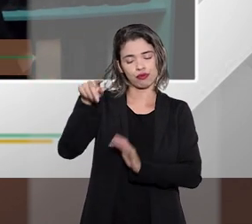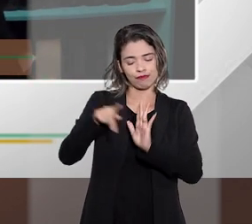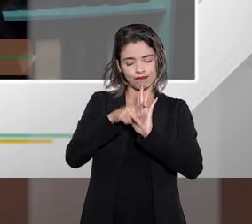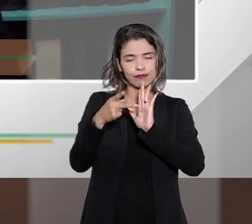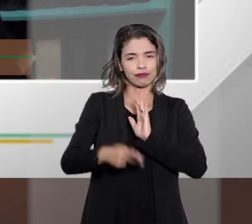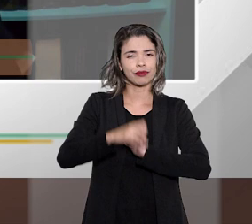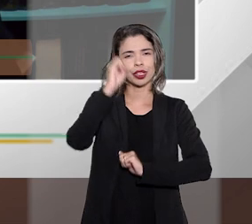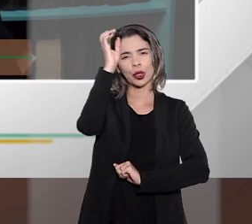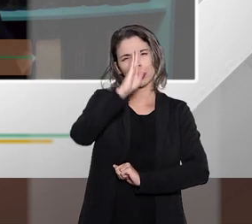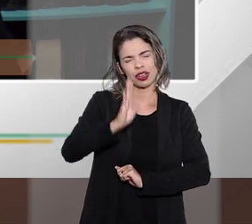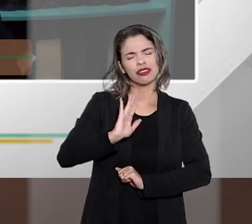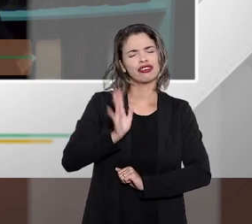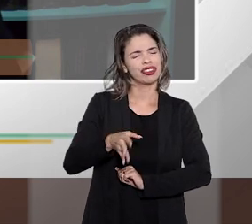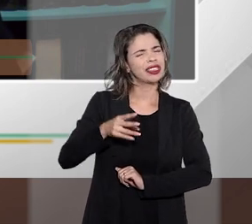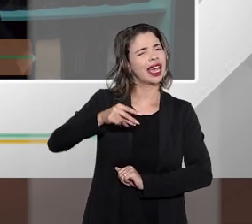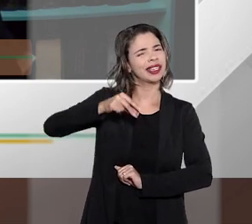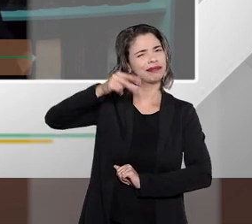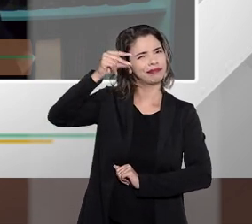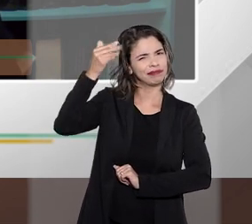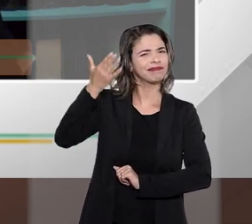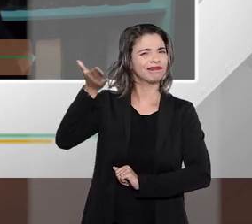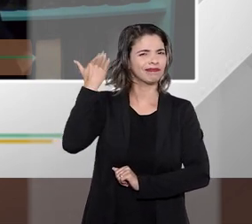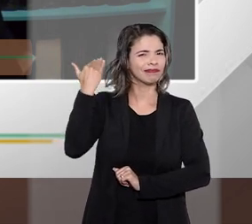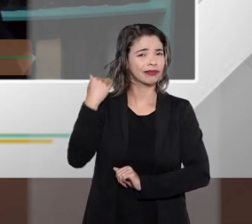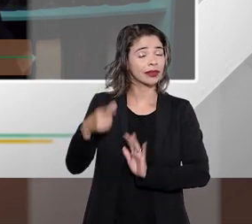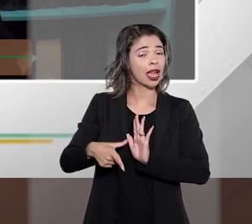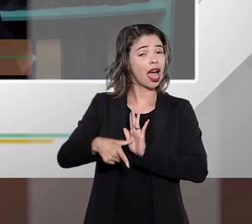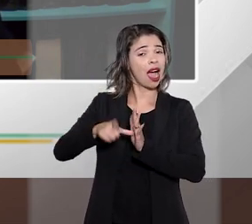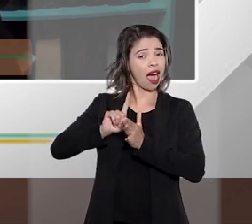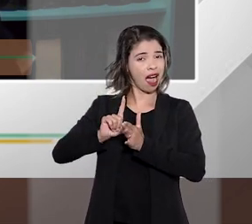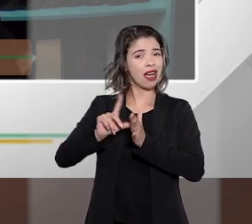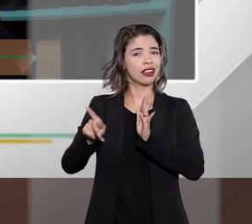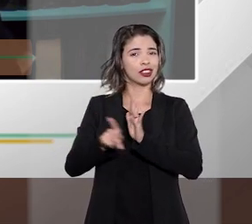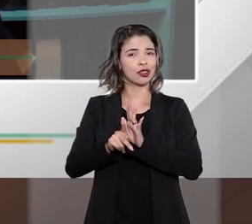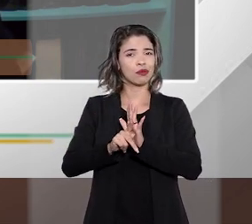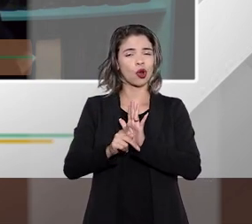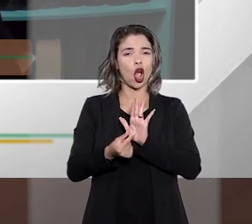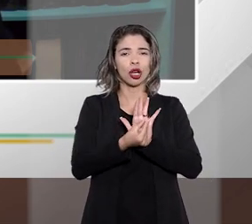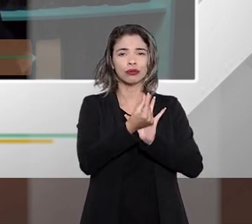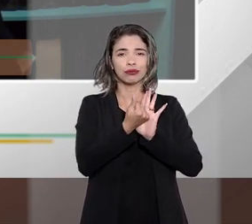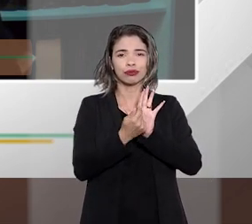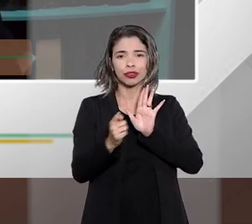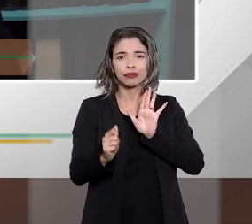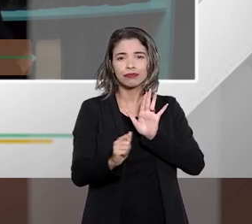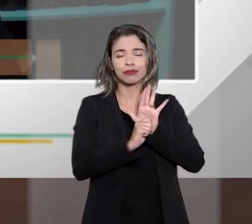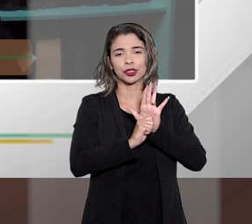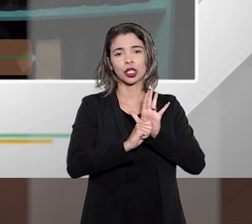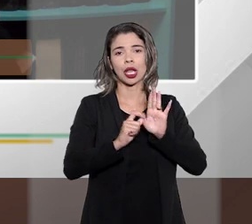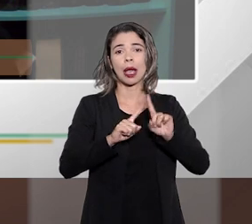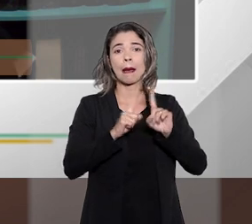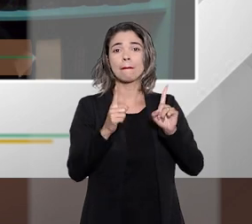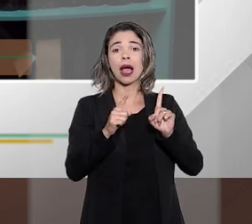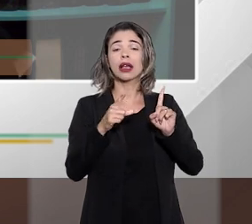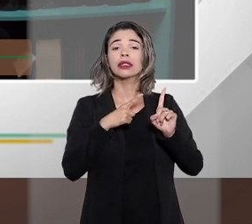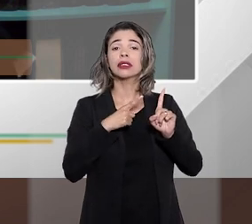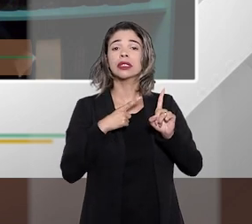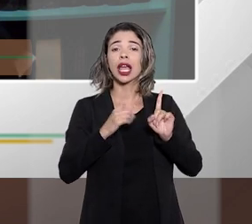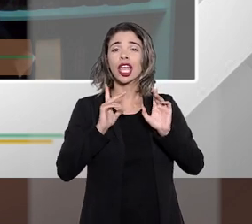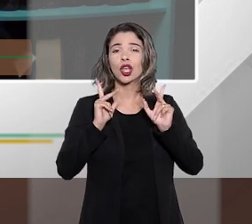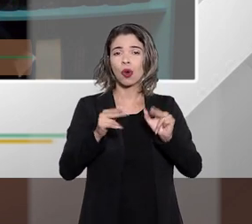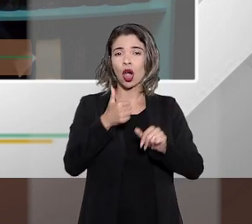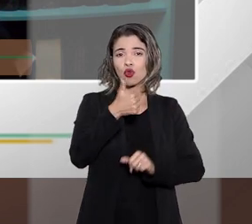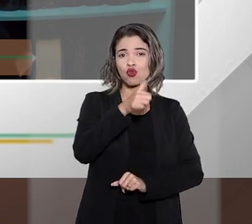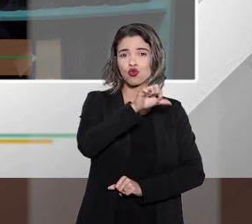antigo no Brasil precedente ao próprio Código de Defesa Consumidor mas que veio com em